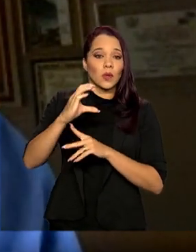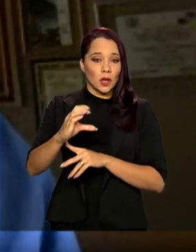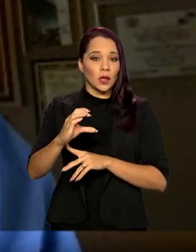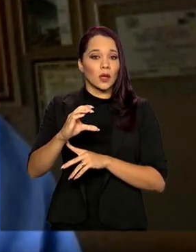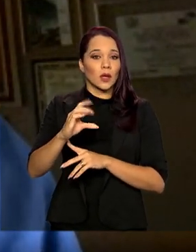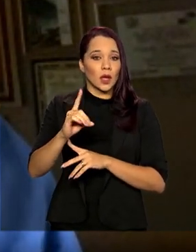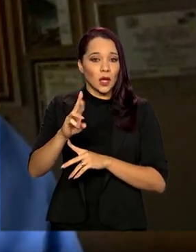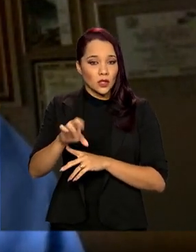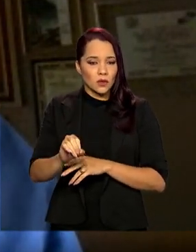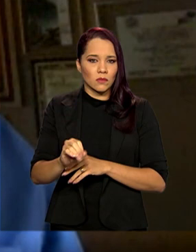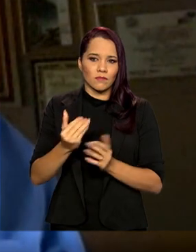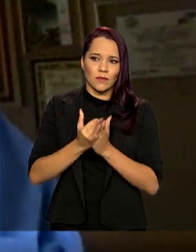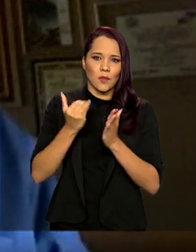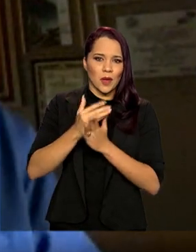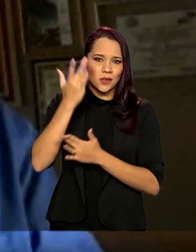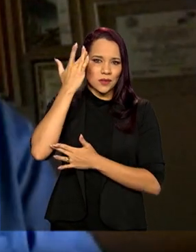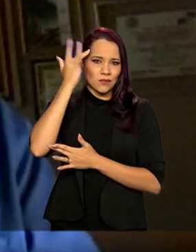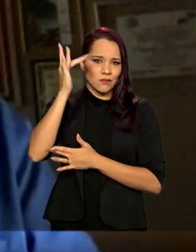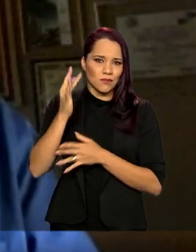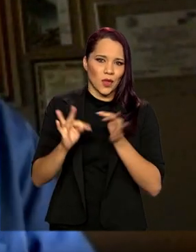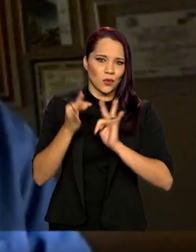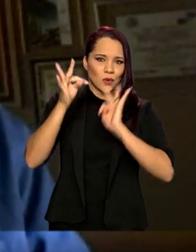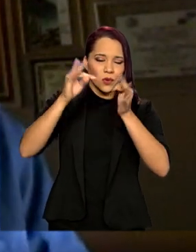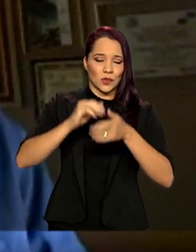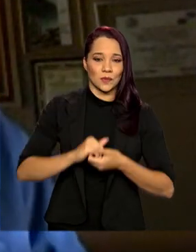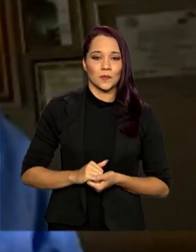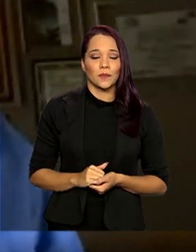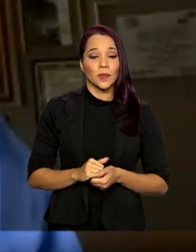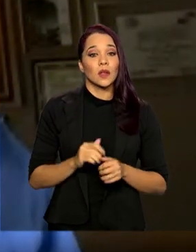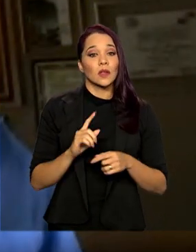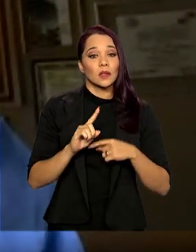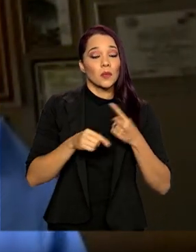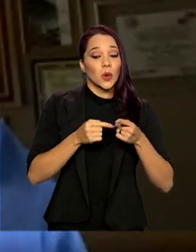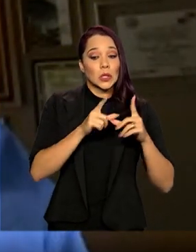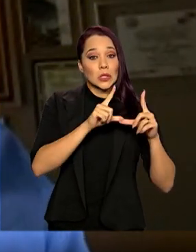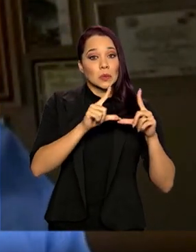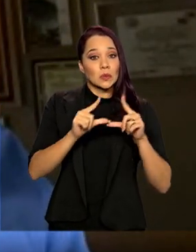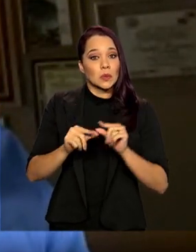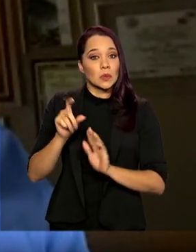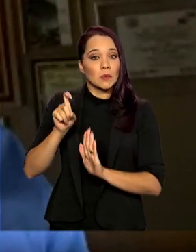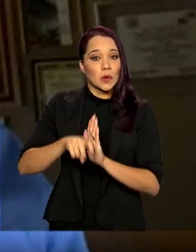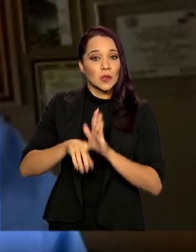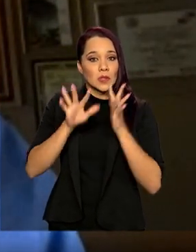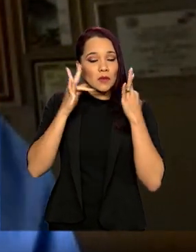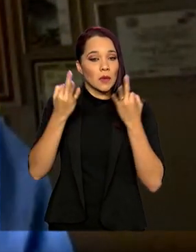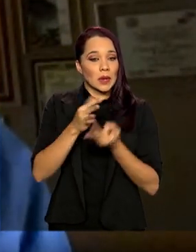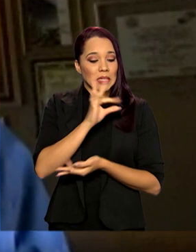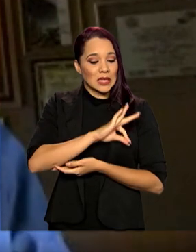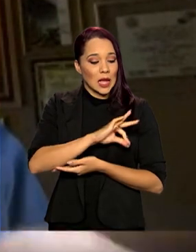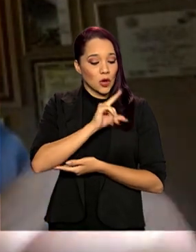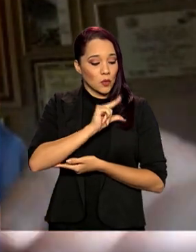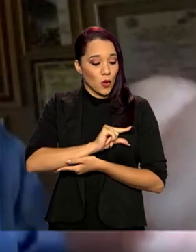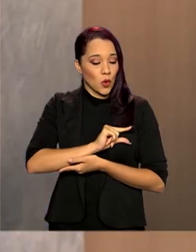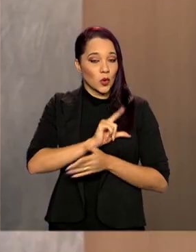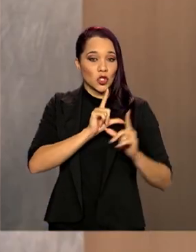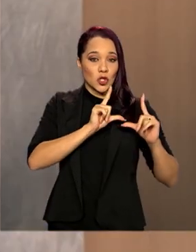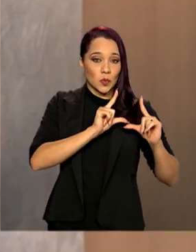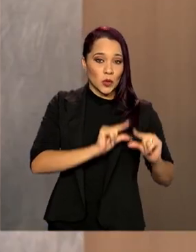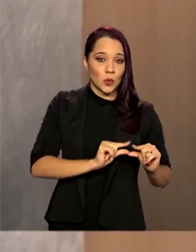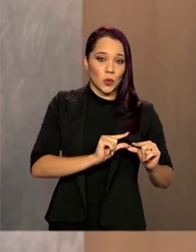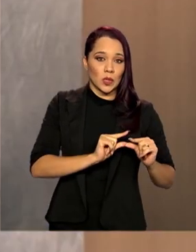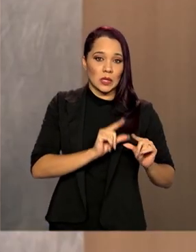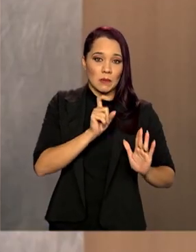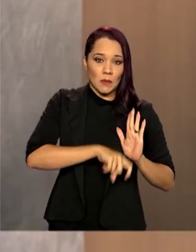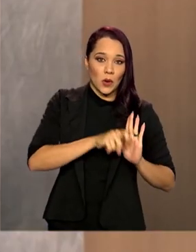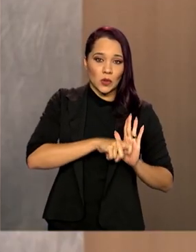tecnologicamente. E depois, diminuir essa tributação das famílias de baixa renda, realocando